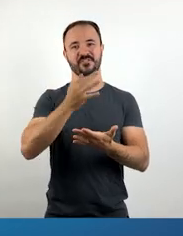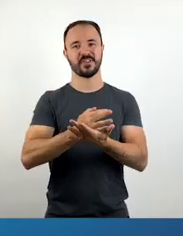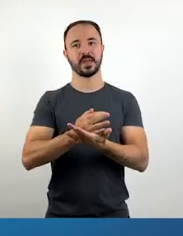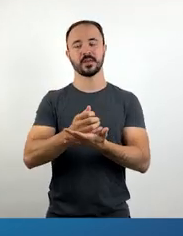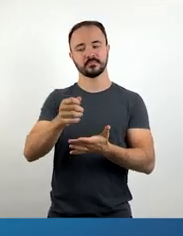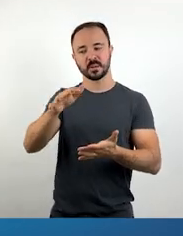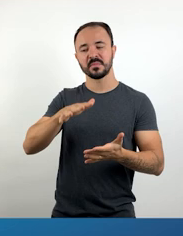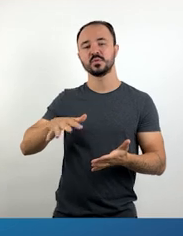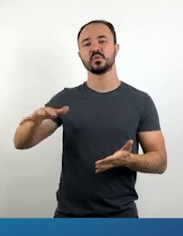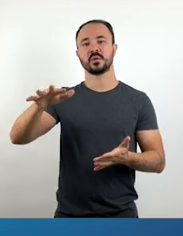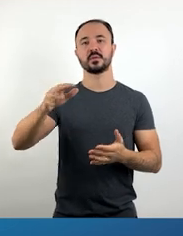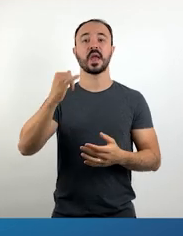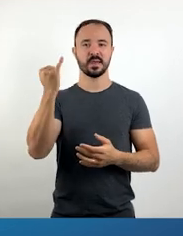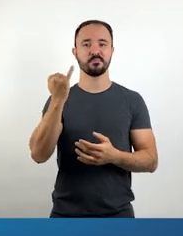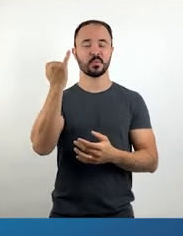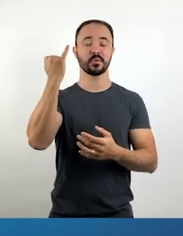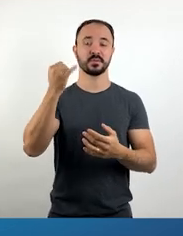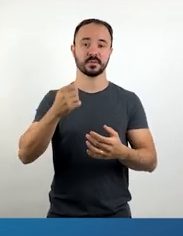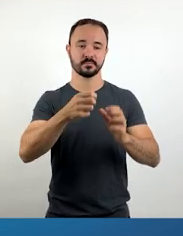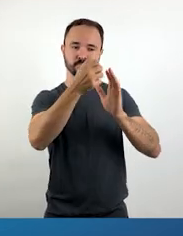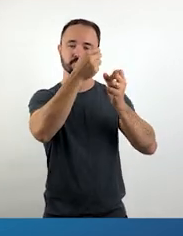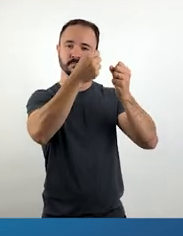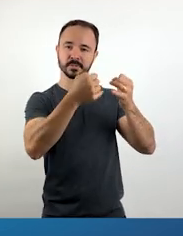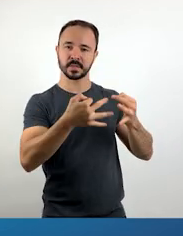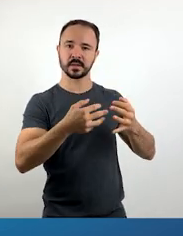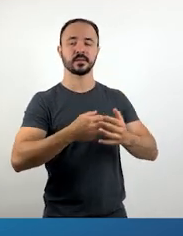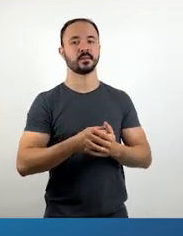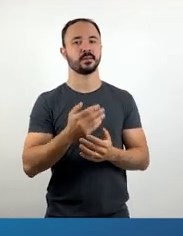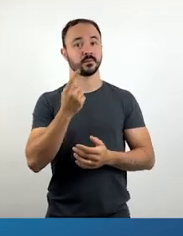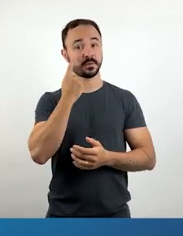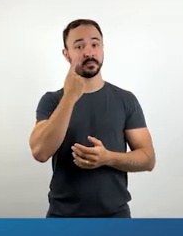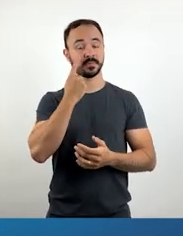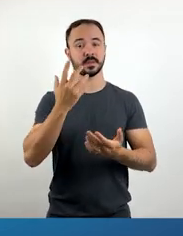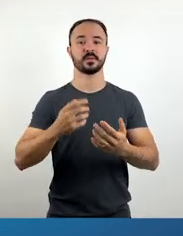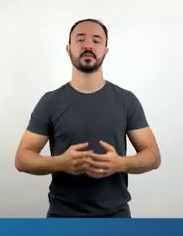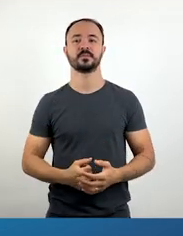o poeta lembra de Padre Cícero. Vamos acompanhar a leitura.